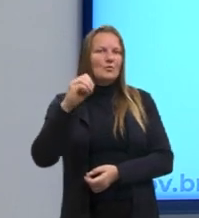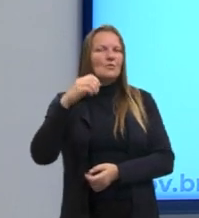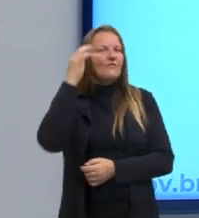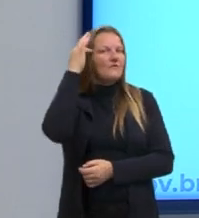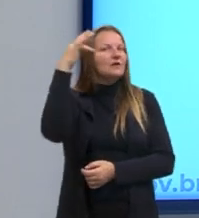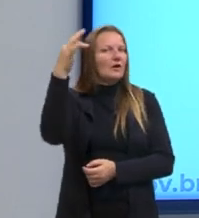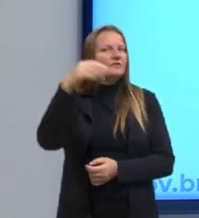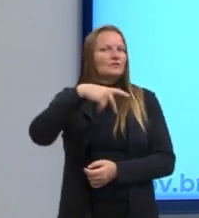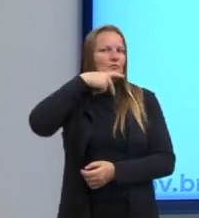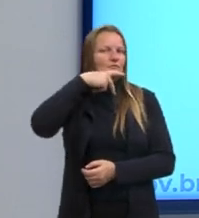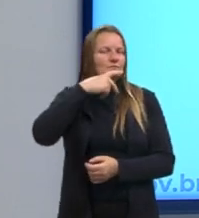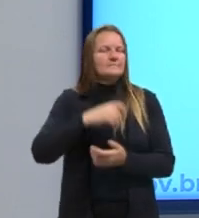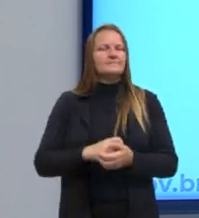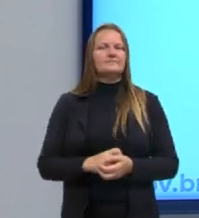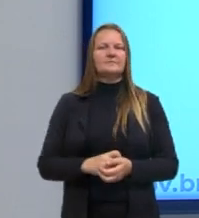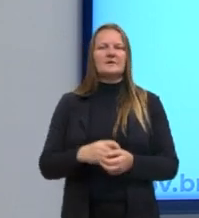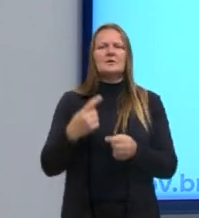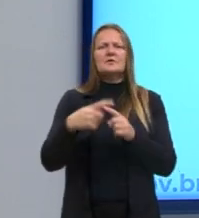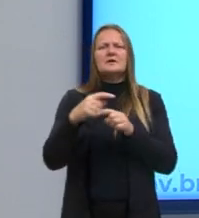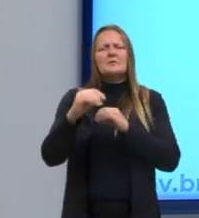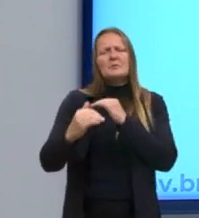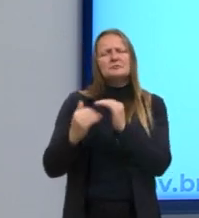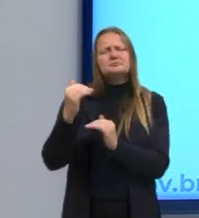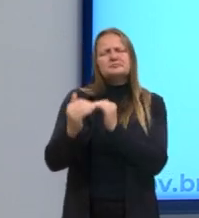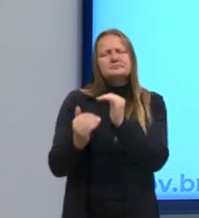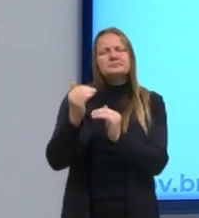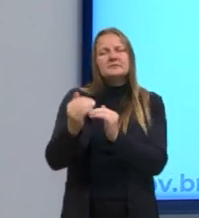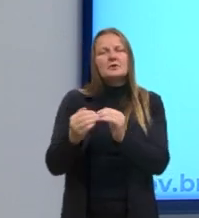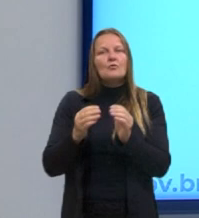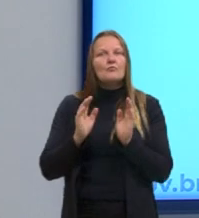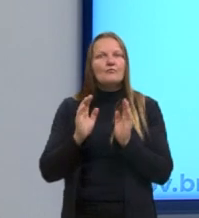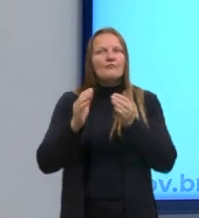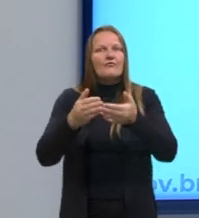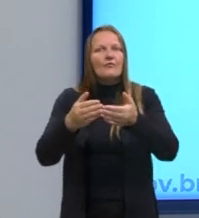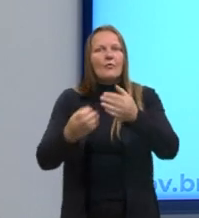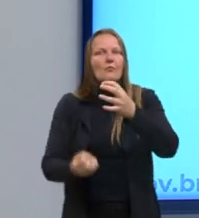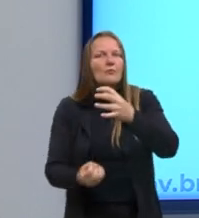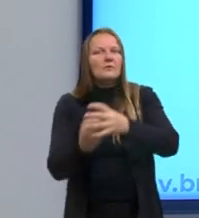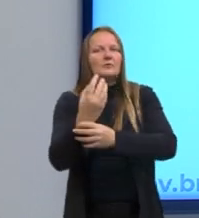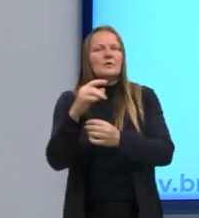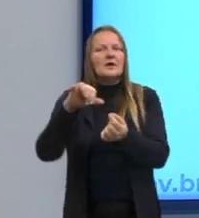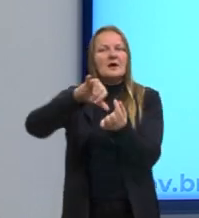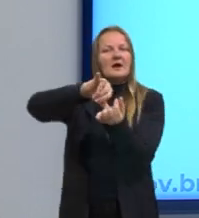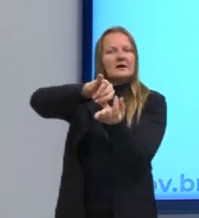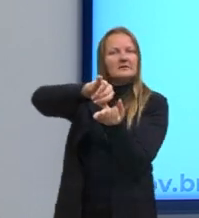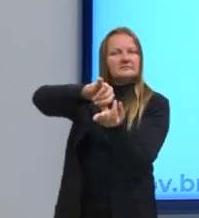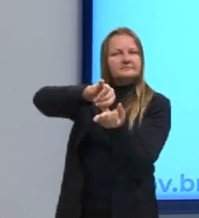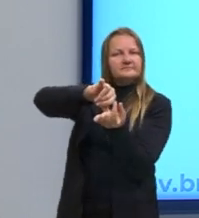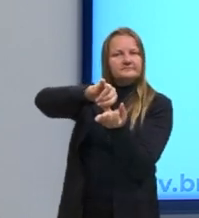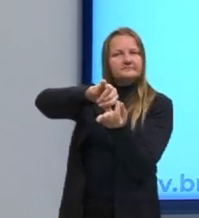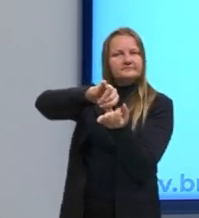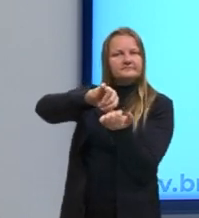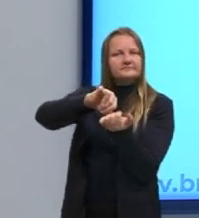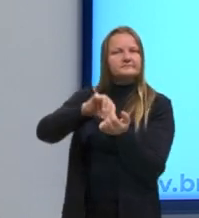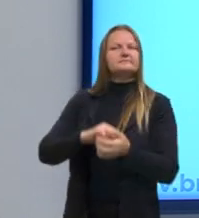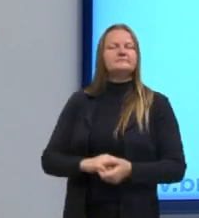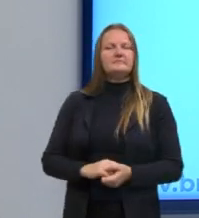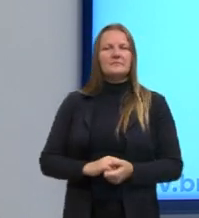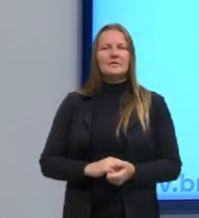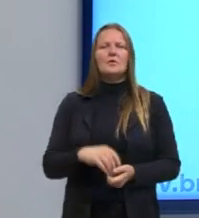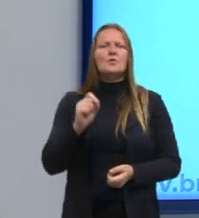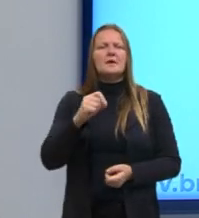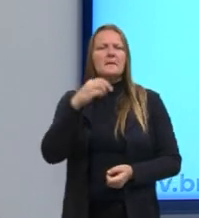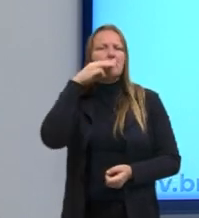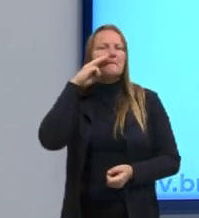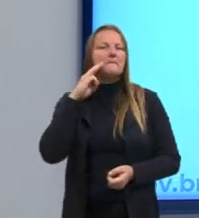vai desencadear no capitalismo. São todos os fatores que estão interligados e vai no capitalismo. Olha o que o Max